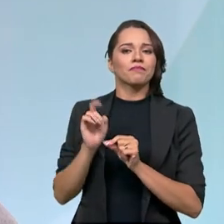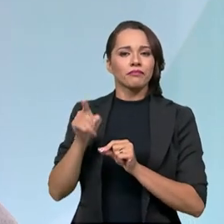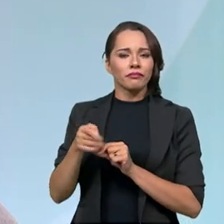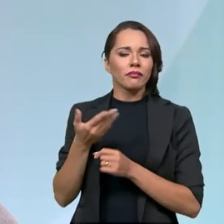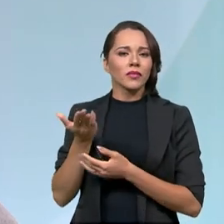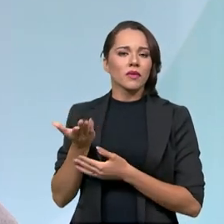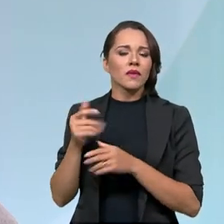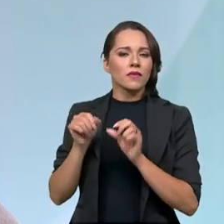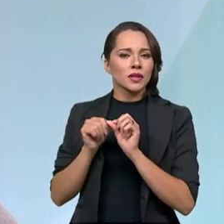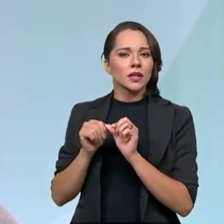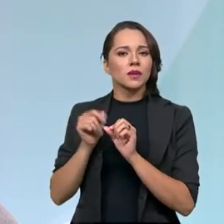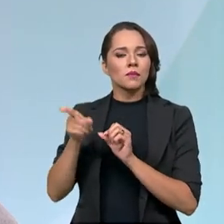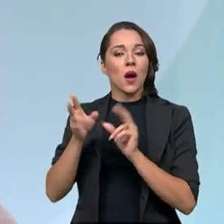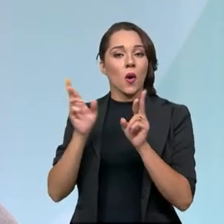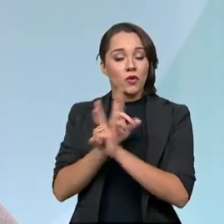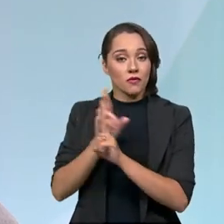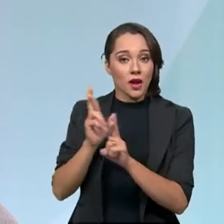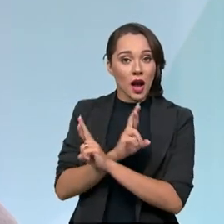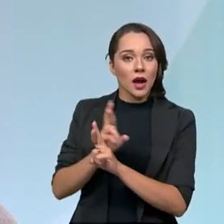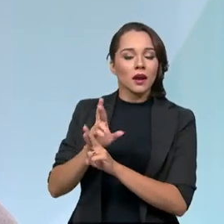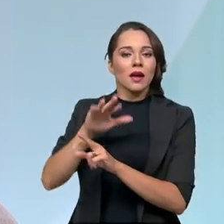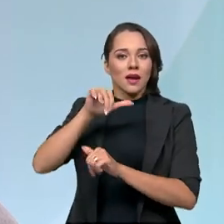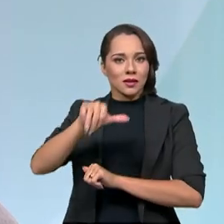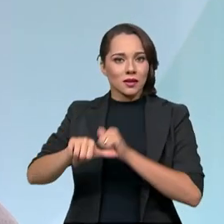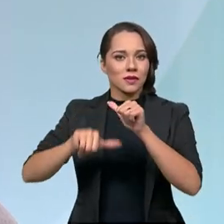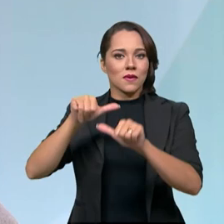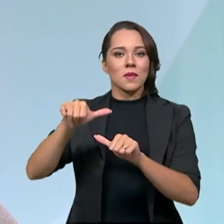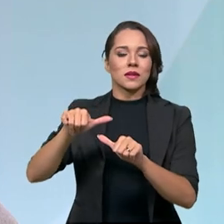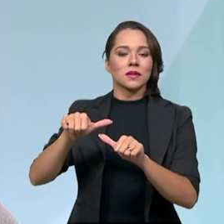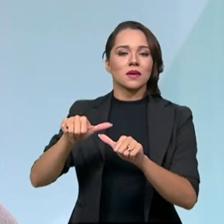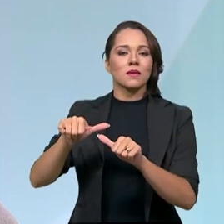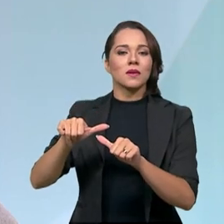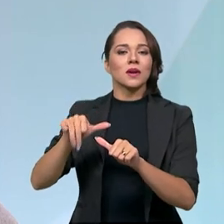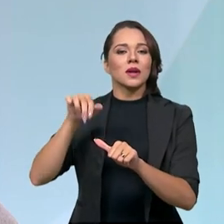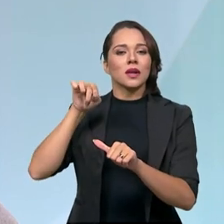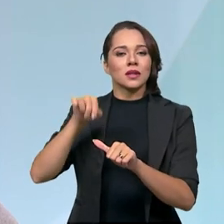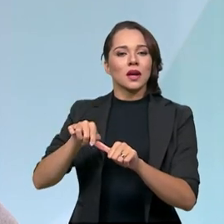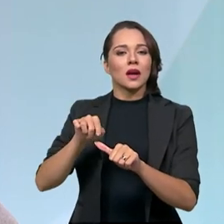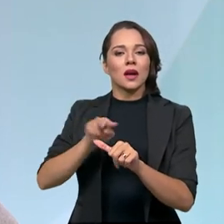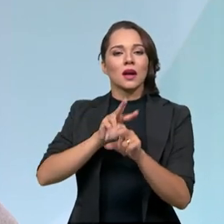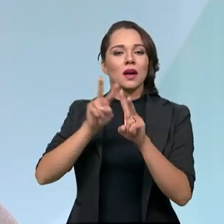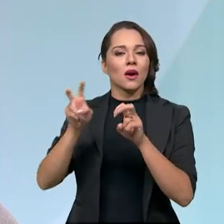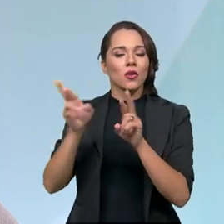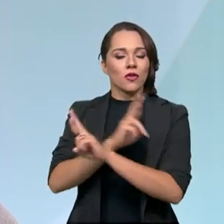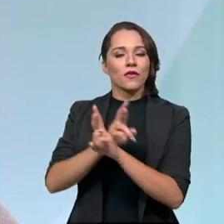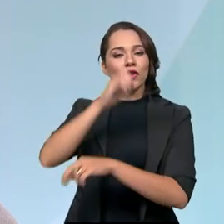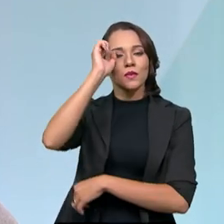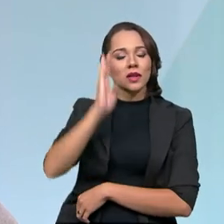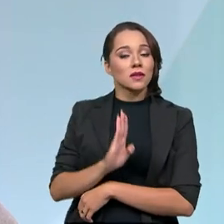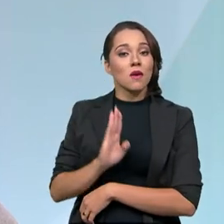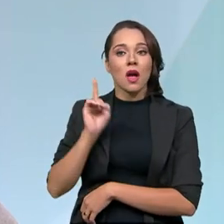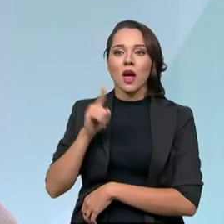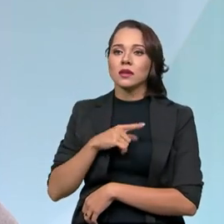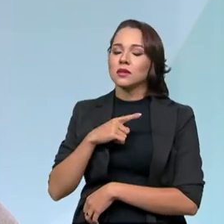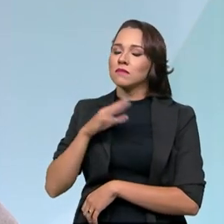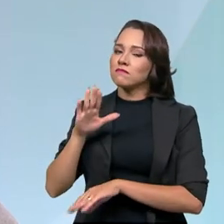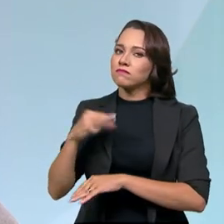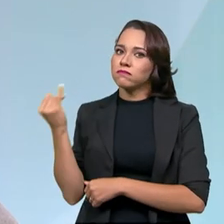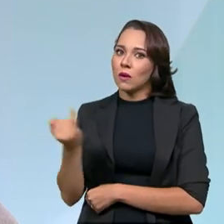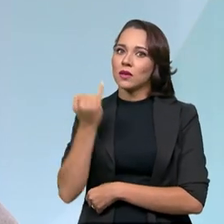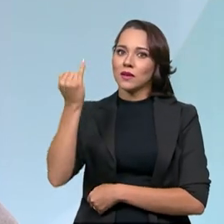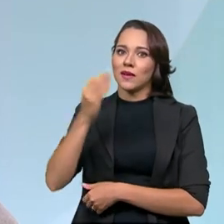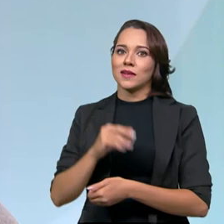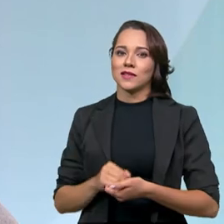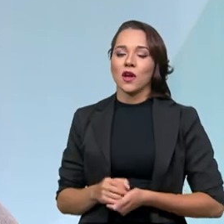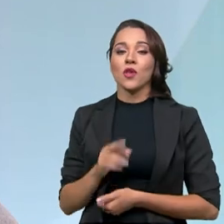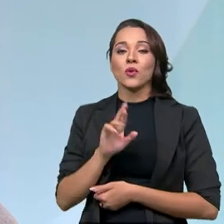questão rodoviária, essa transformação da questão rodoviária no país é muito marcante, não